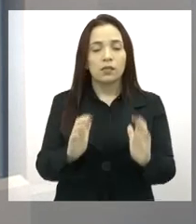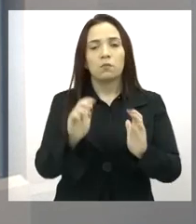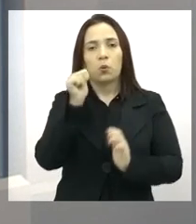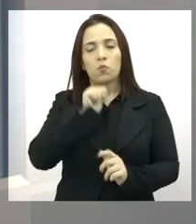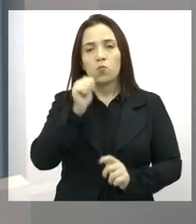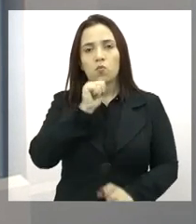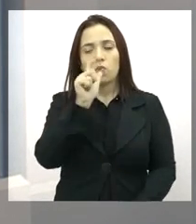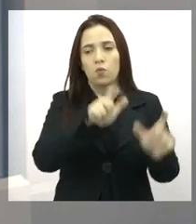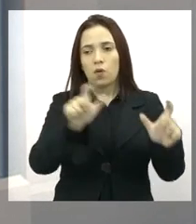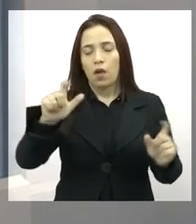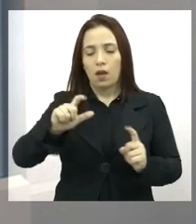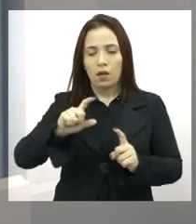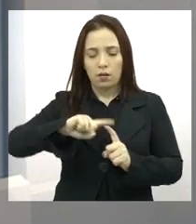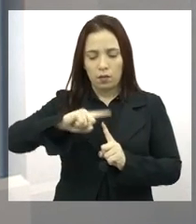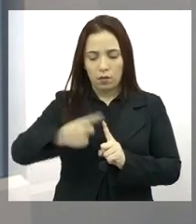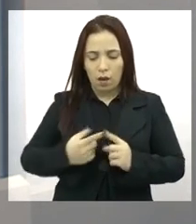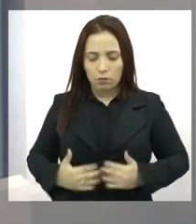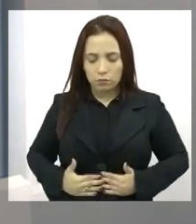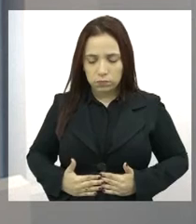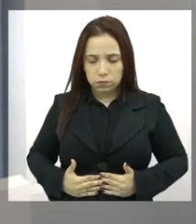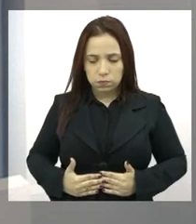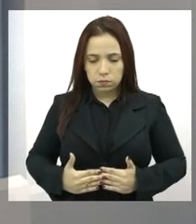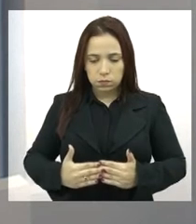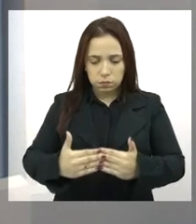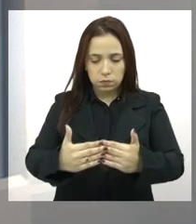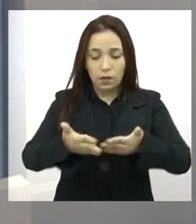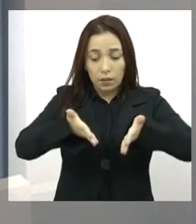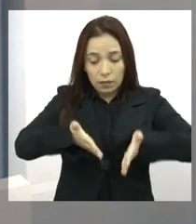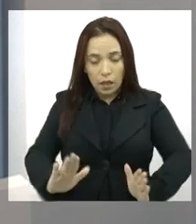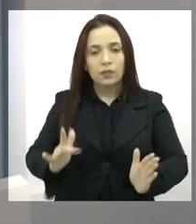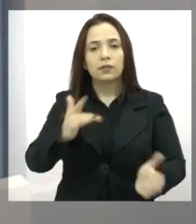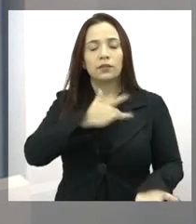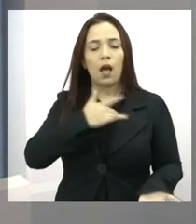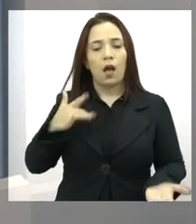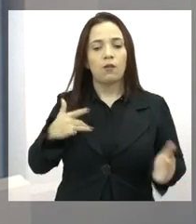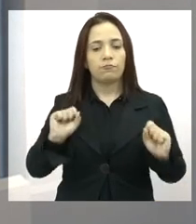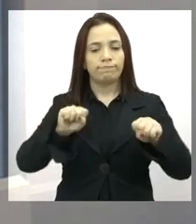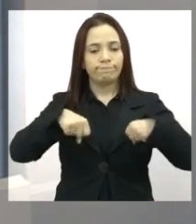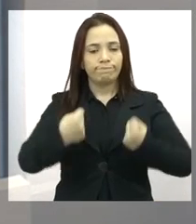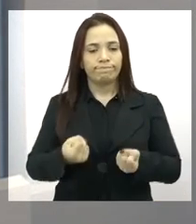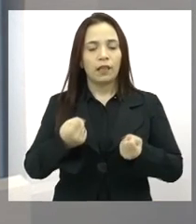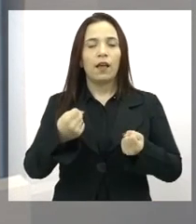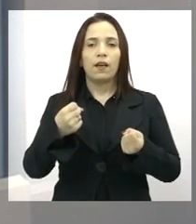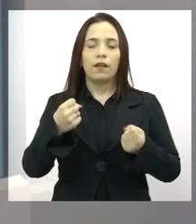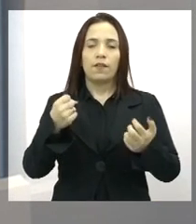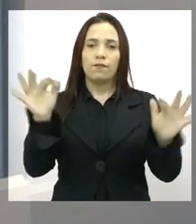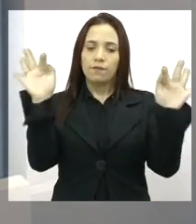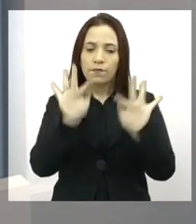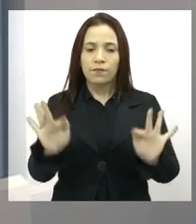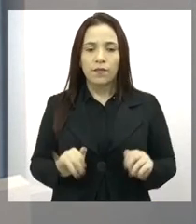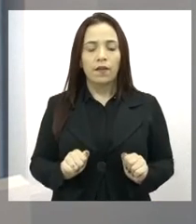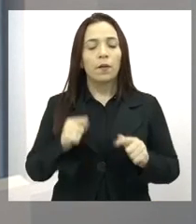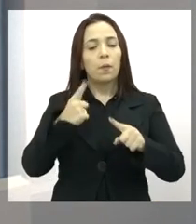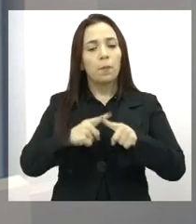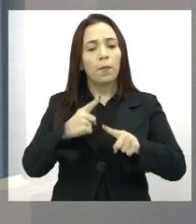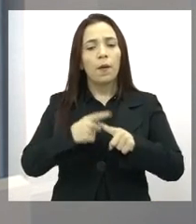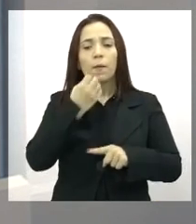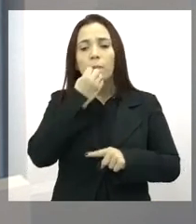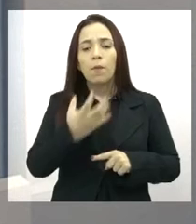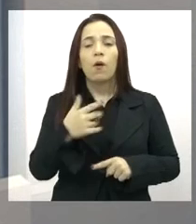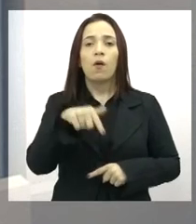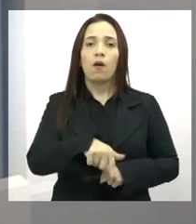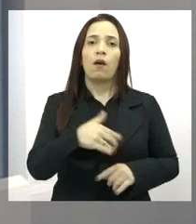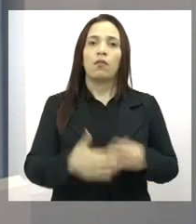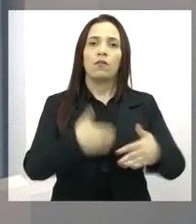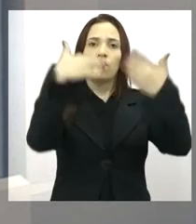gestações e partos saudáveis, seguros e felizes, né, porque isso tudo reflete também